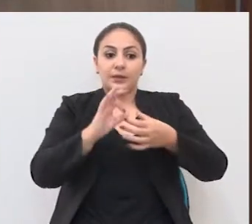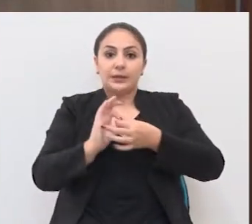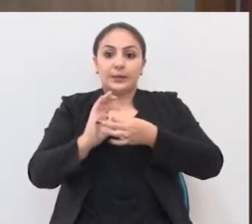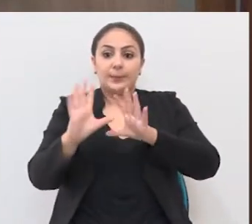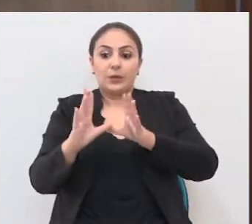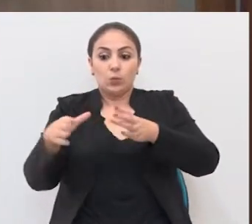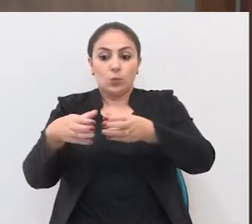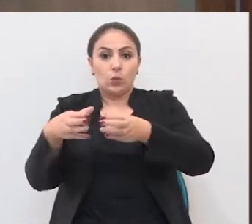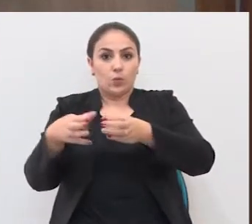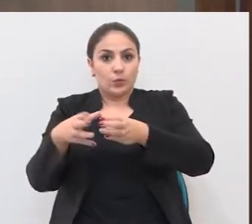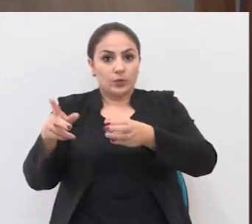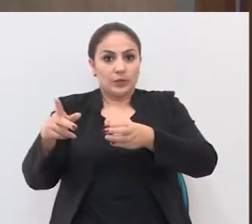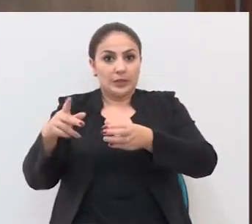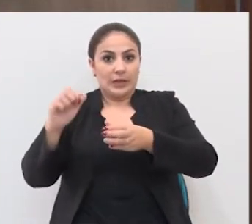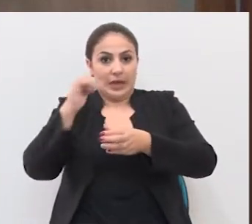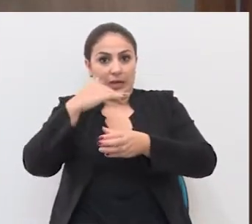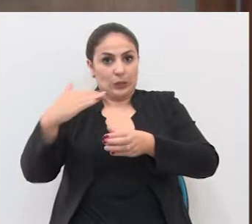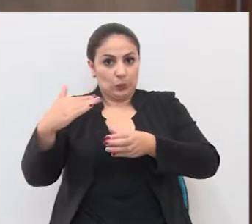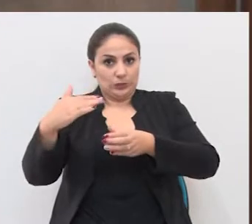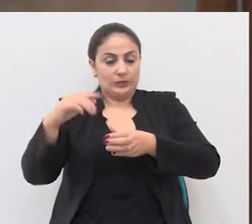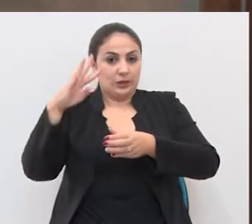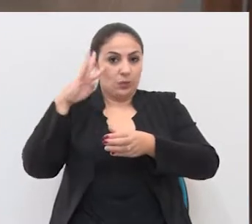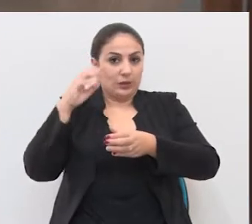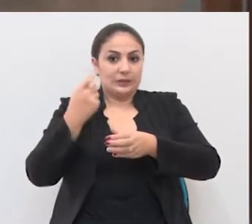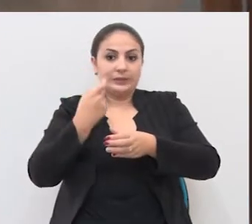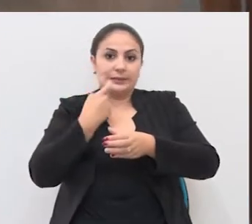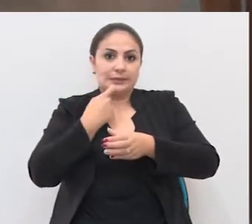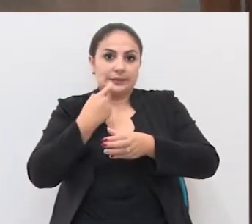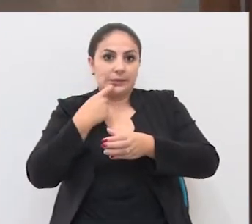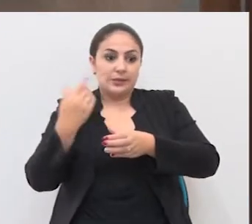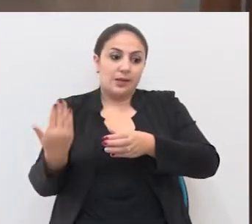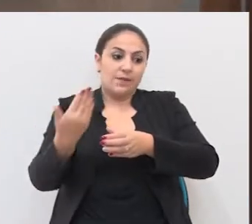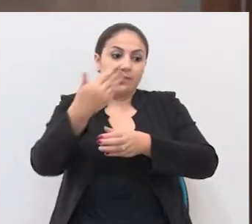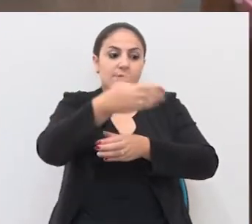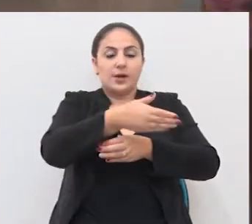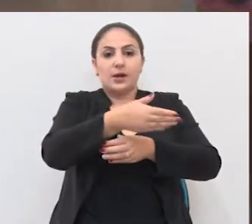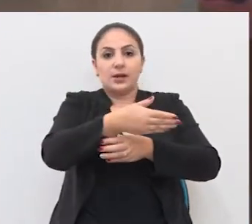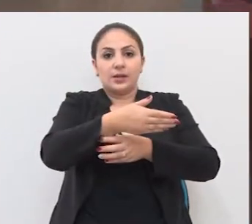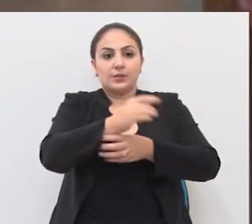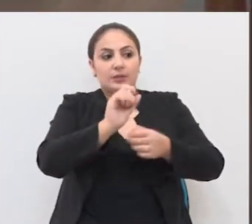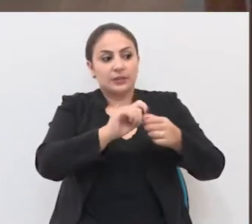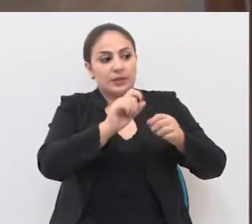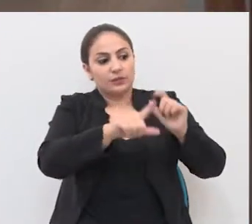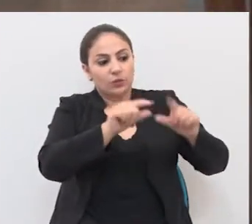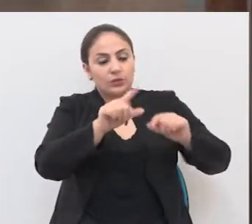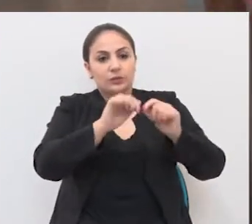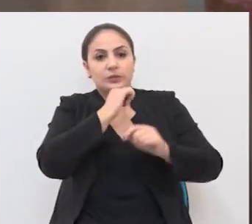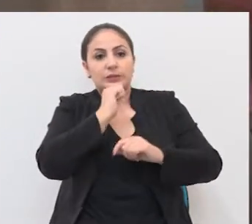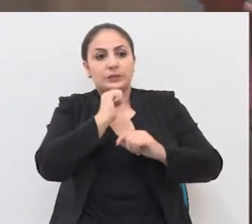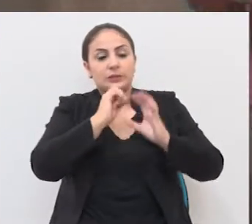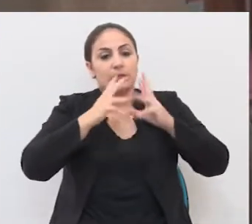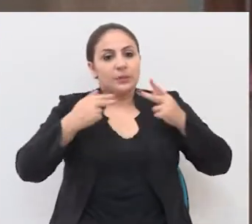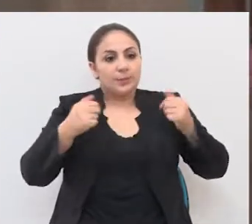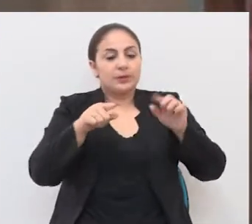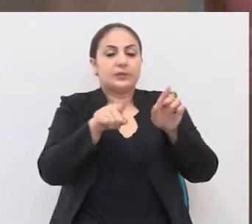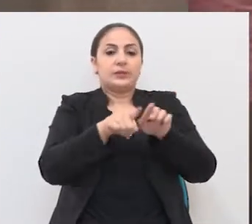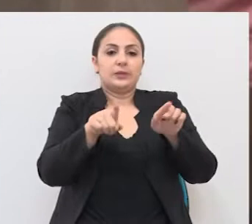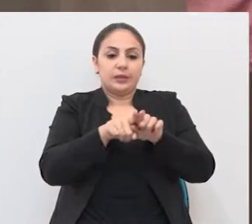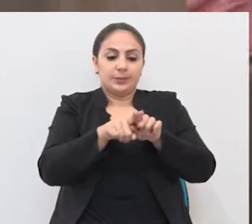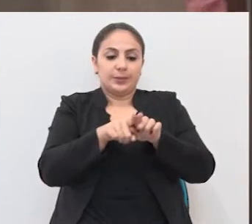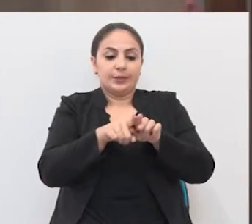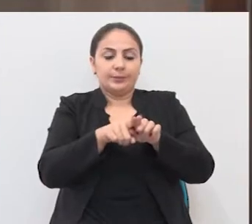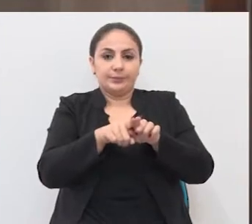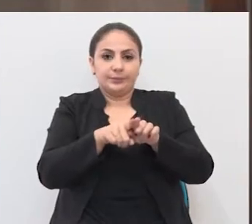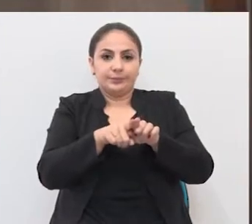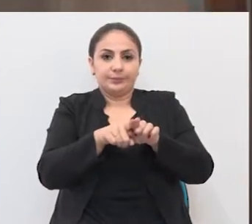disponibilizamos a nossa equipe de residentes nas quartas e nas sextas-feiras para dar suporte para a triagem dos animais e também